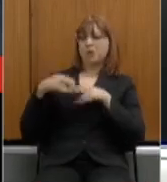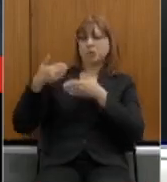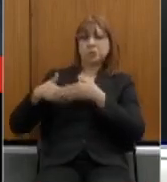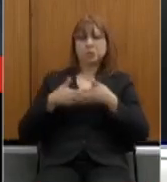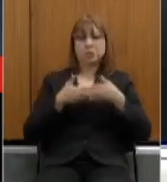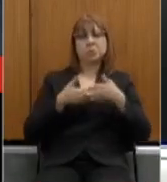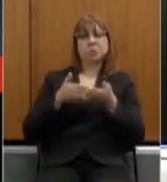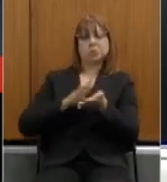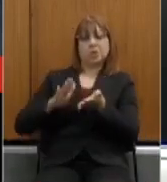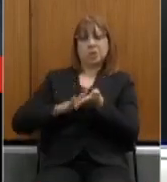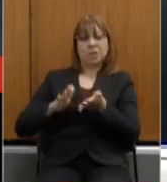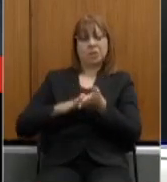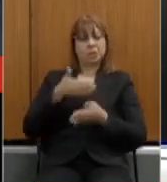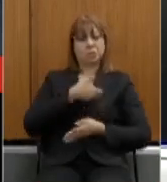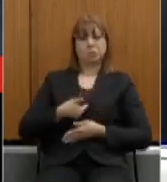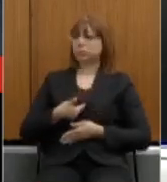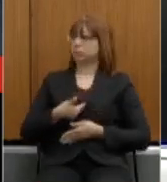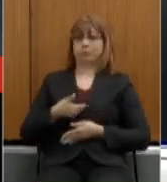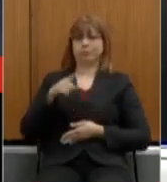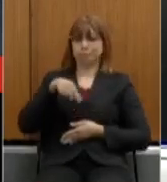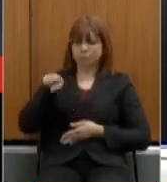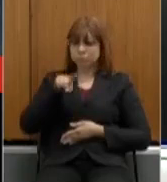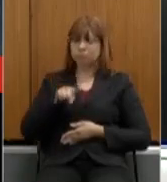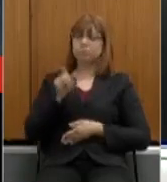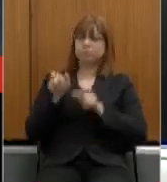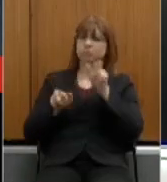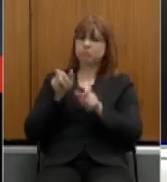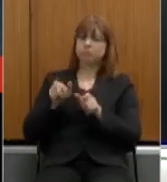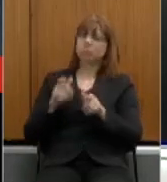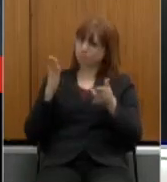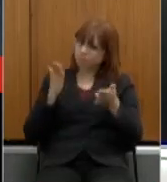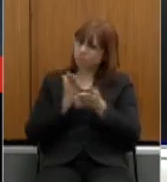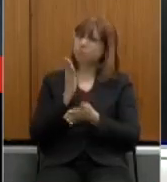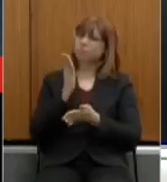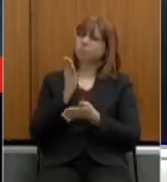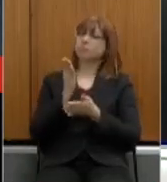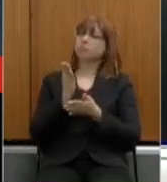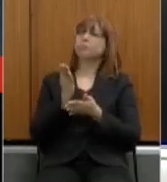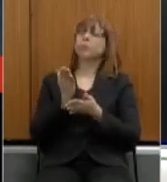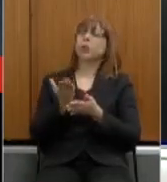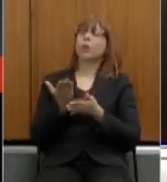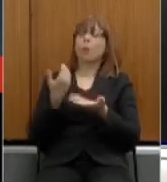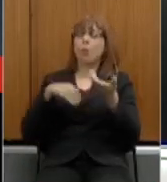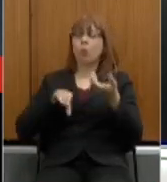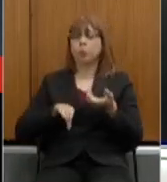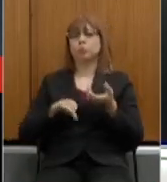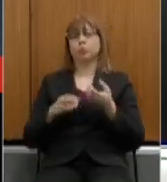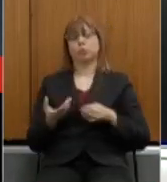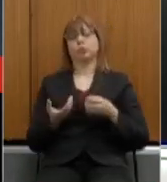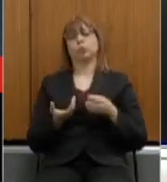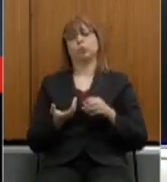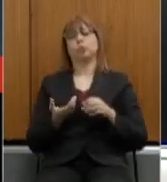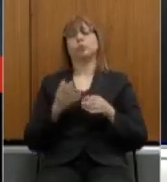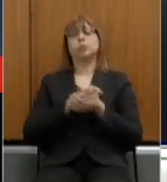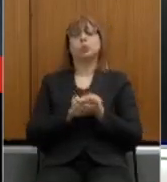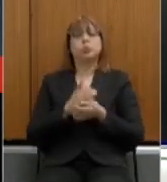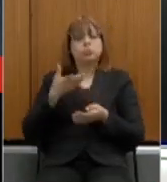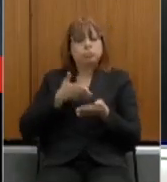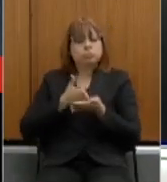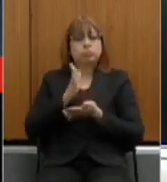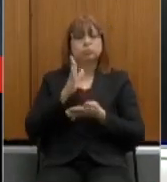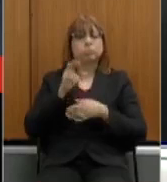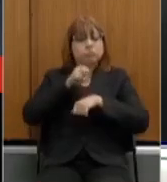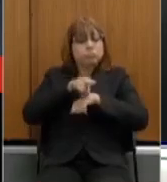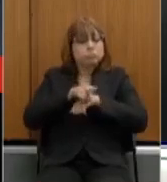ressaltar que são pessoas que foram aprovadas em concursos e ingressaram na carreira do serviço